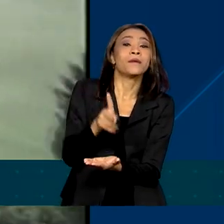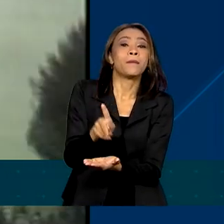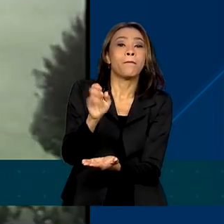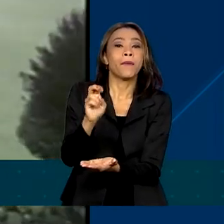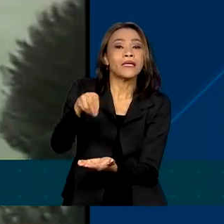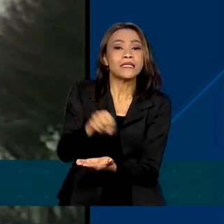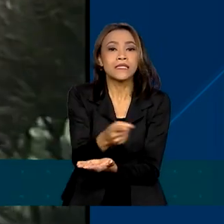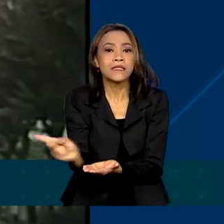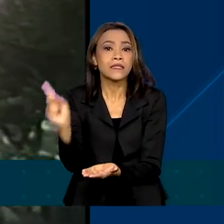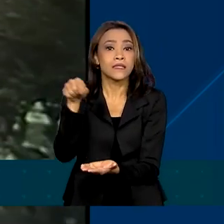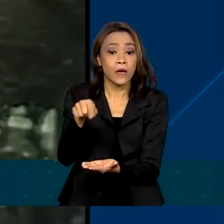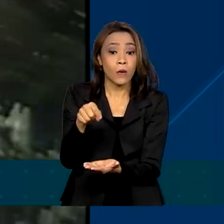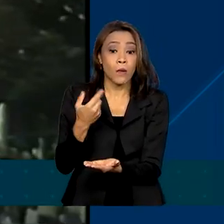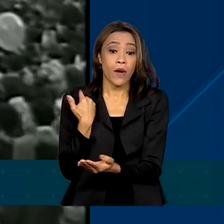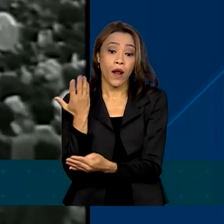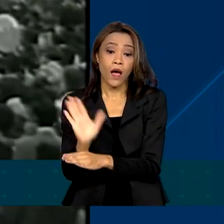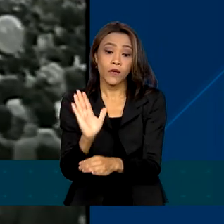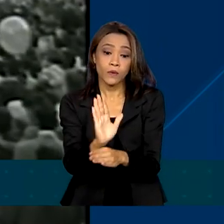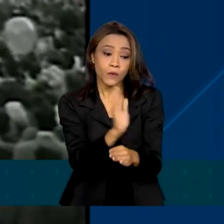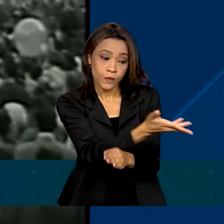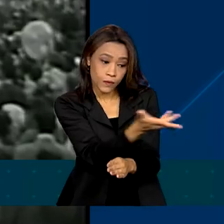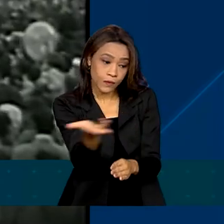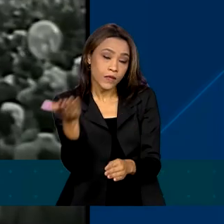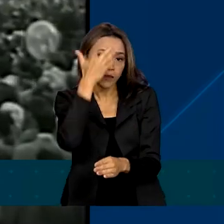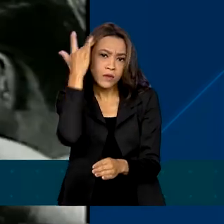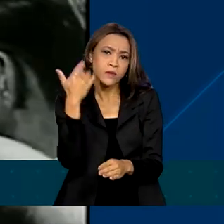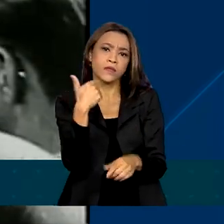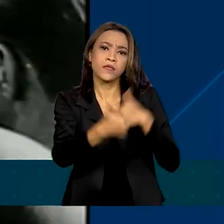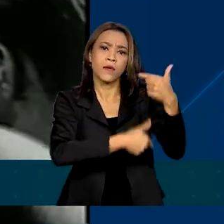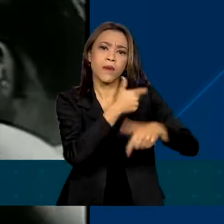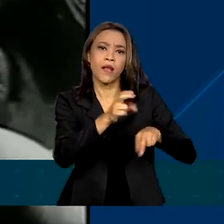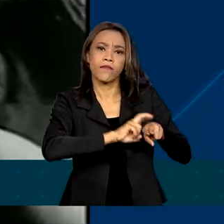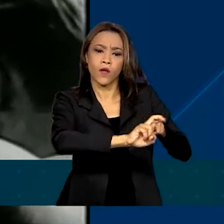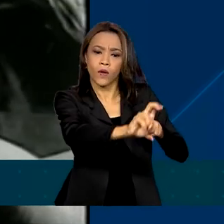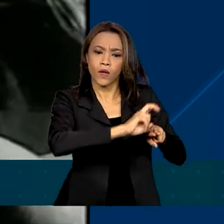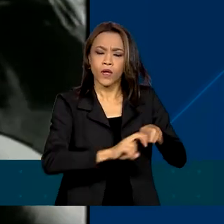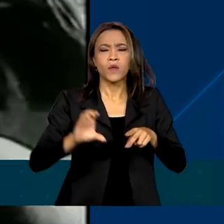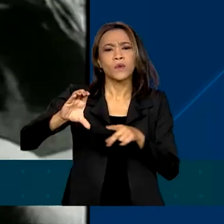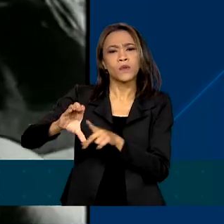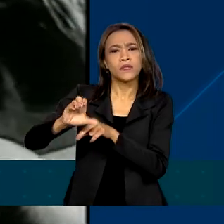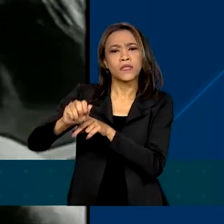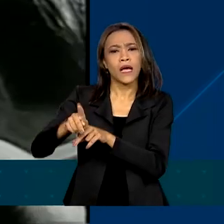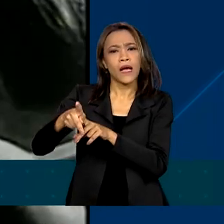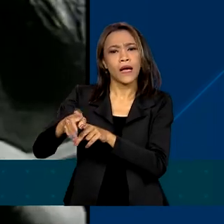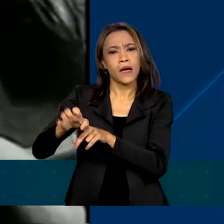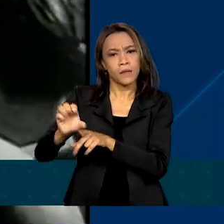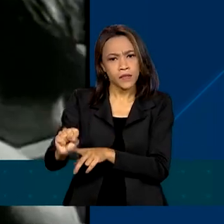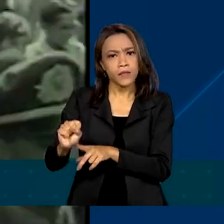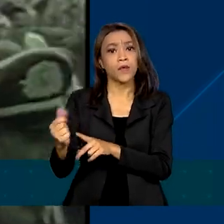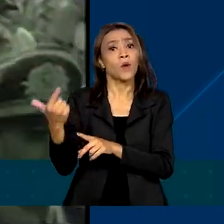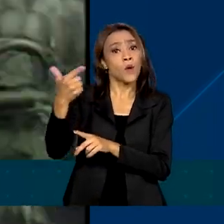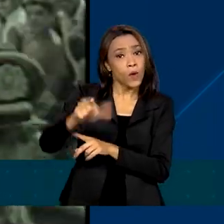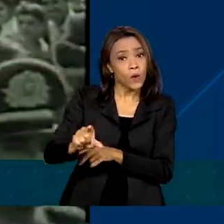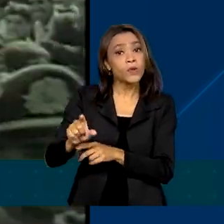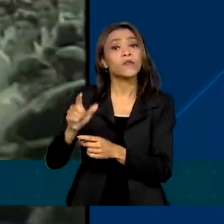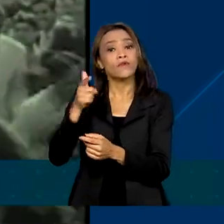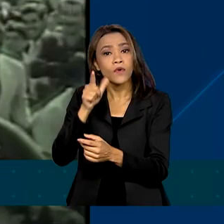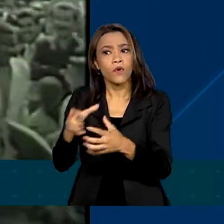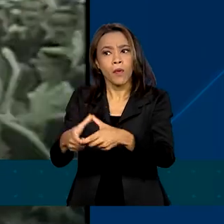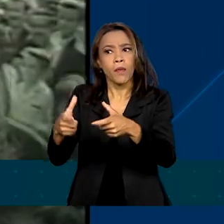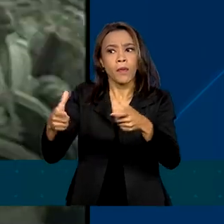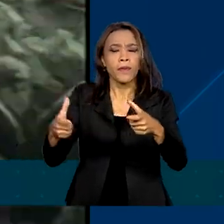para atender os empregados de empresas ferroviárias. Os CAPES foram adotados por outros setores. E nos anos